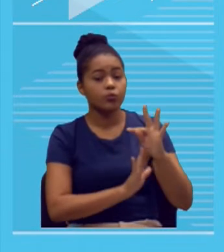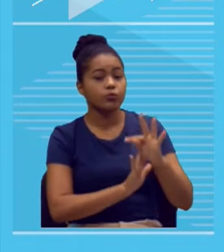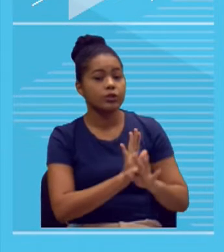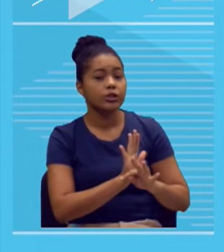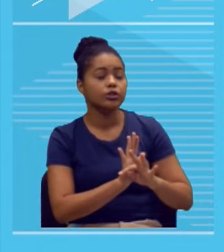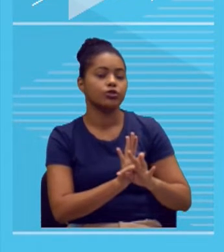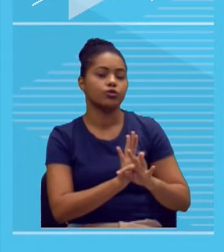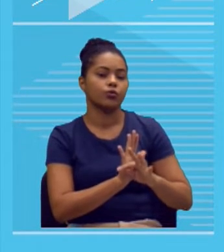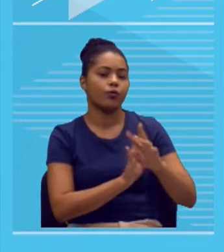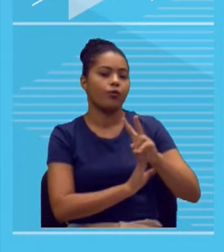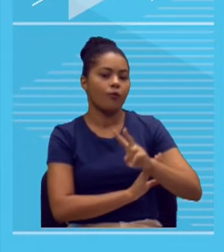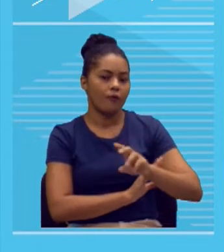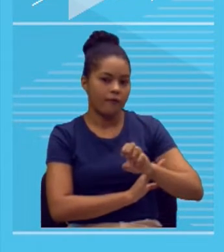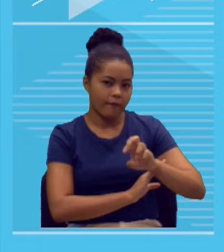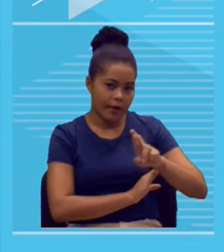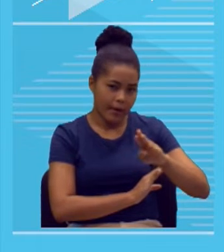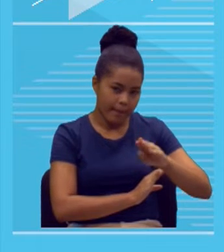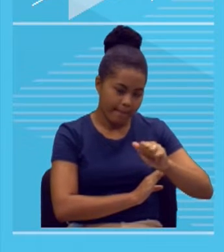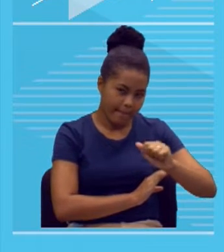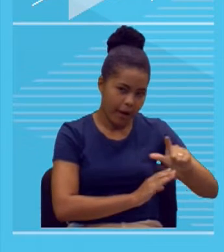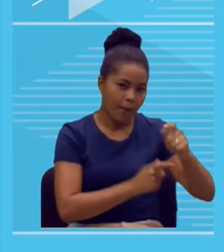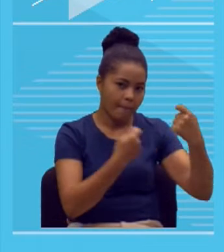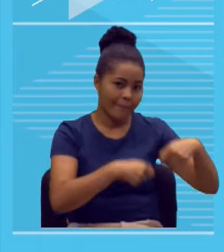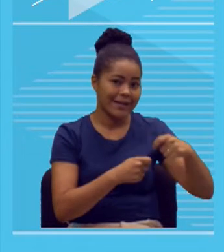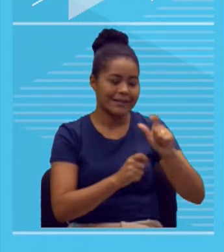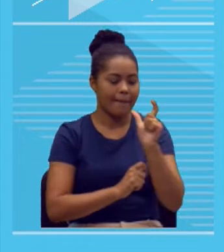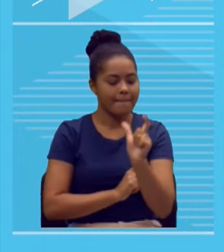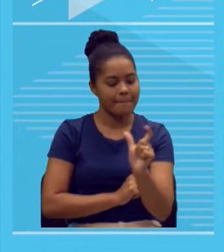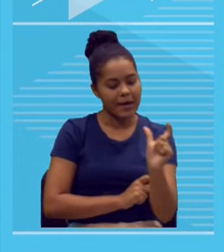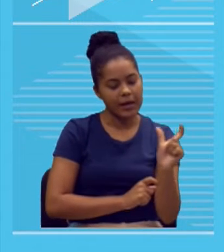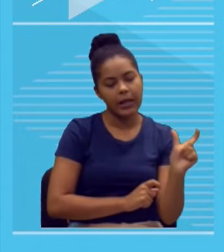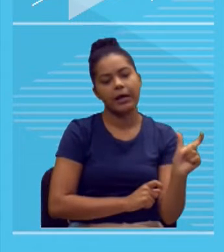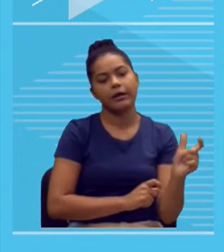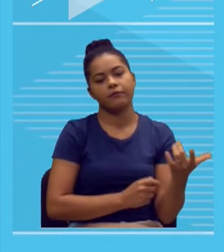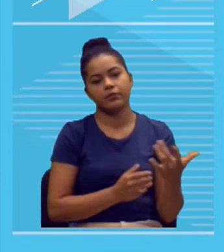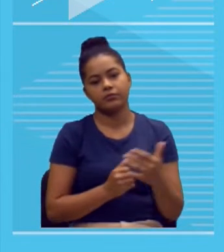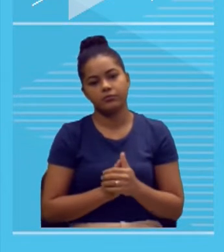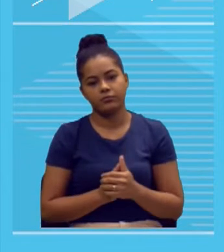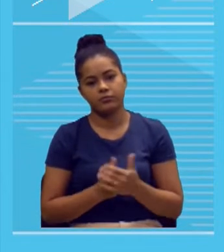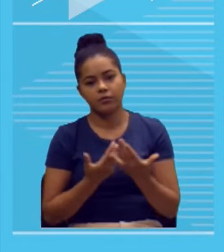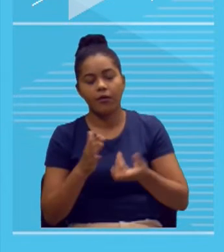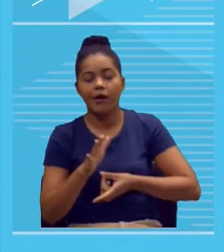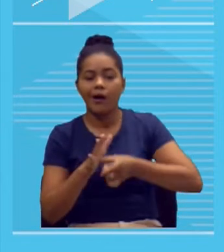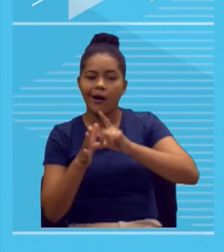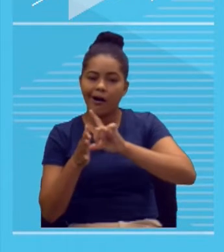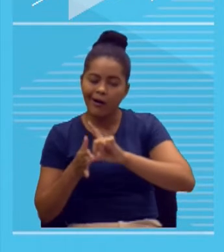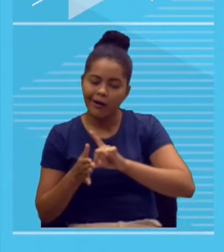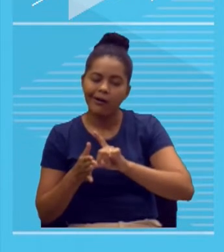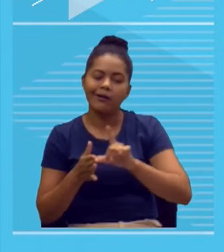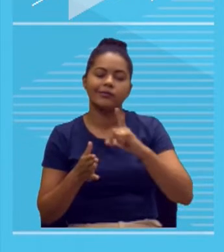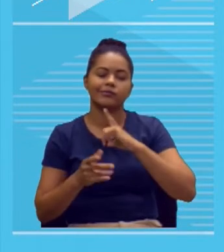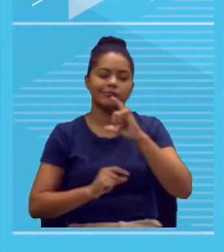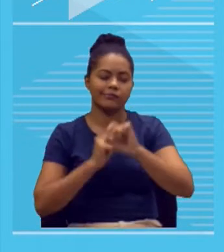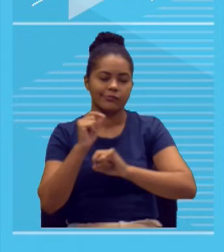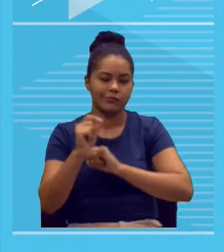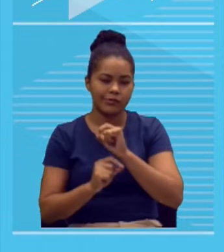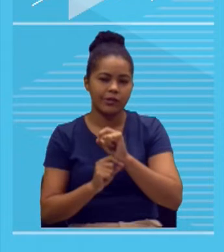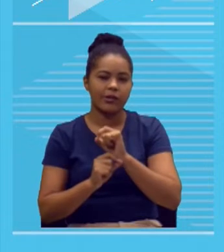cabeçalhozinho da redação, lá no comando diz, produza um texto dissertativo